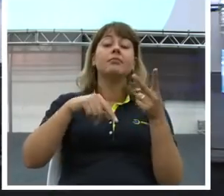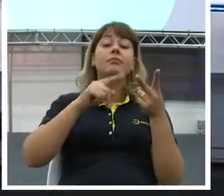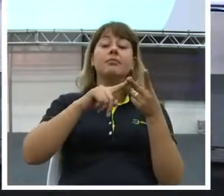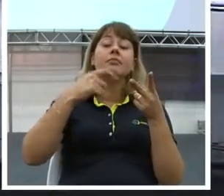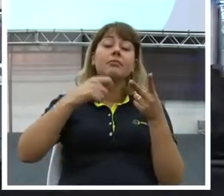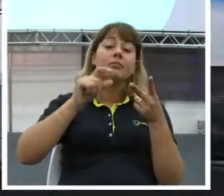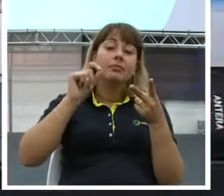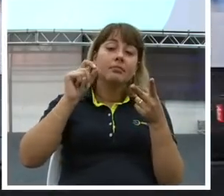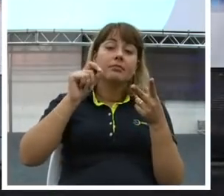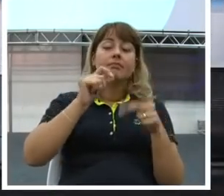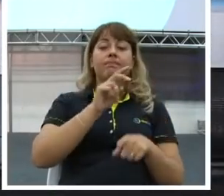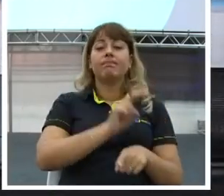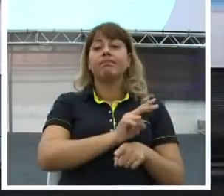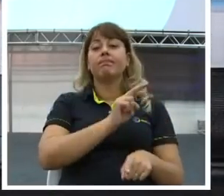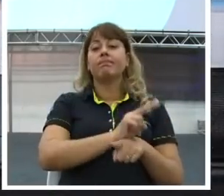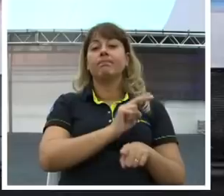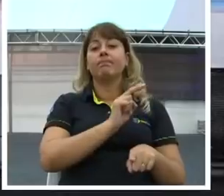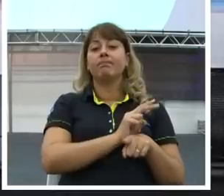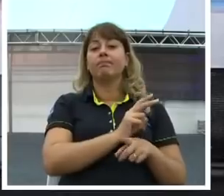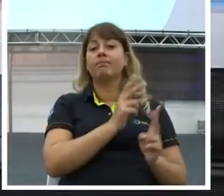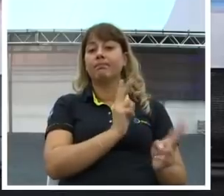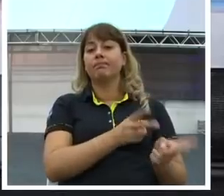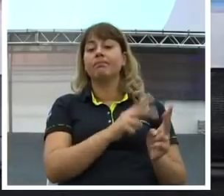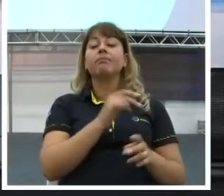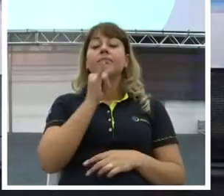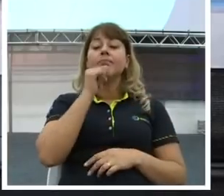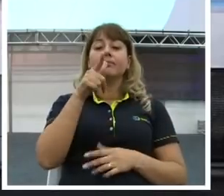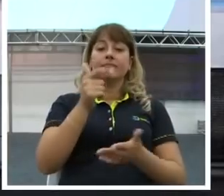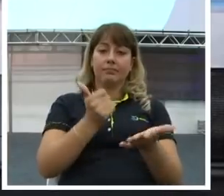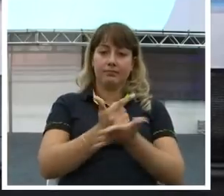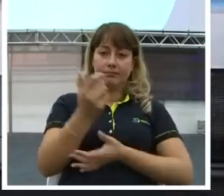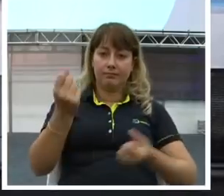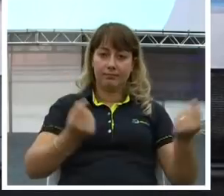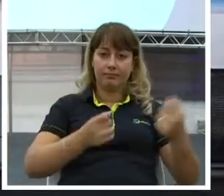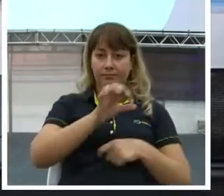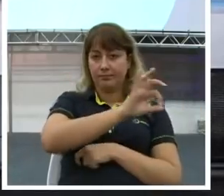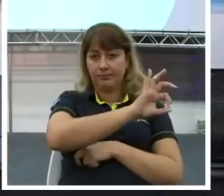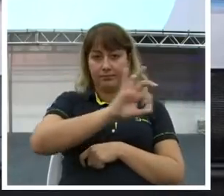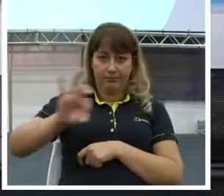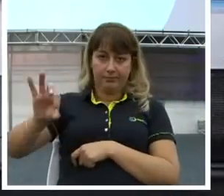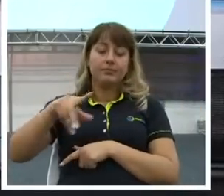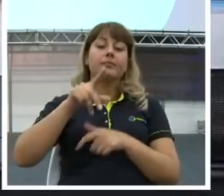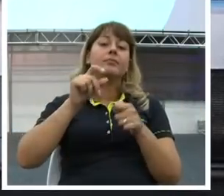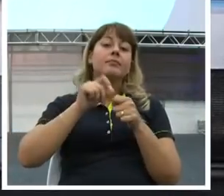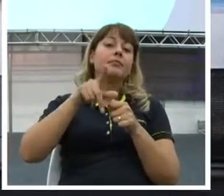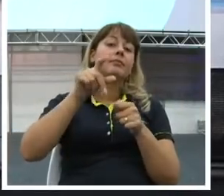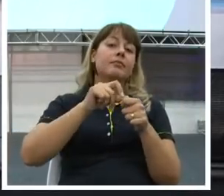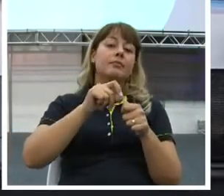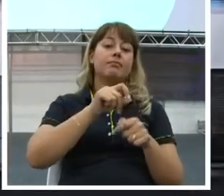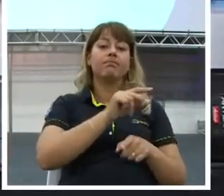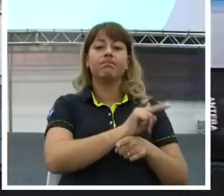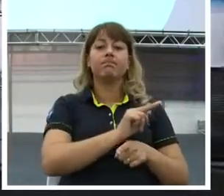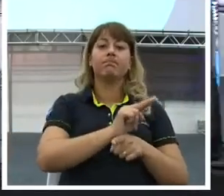preservar? Quando você compra um carro. Qual a primeira coisa que você faz? O quê? Por quê?